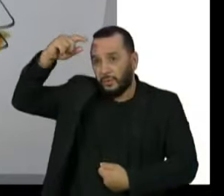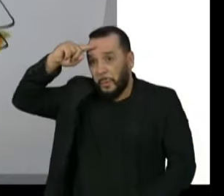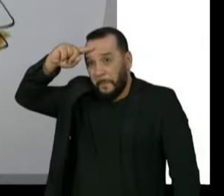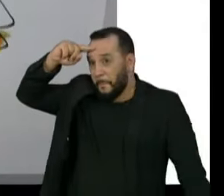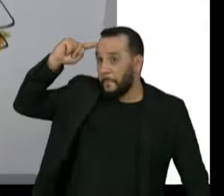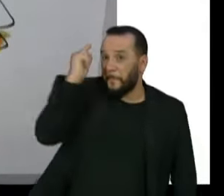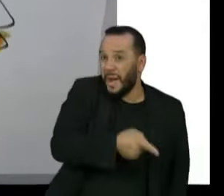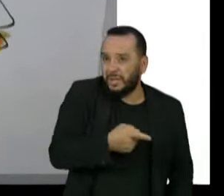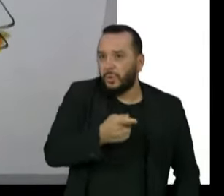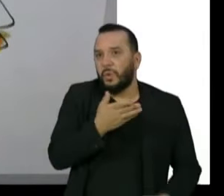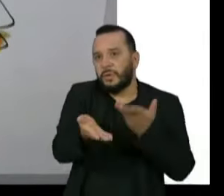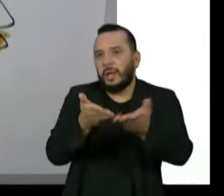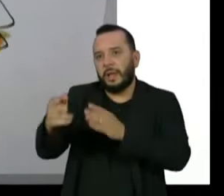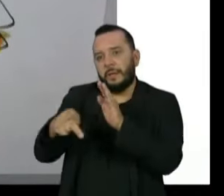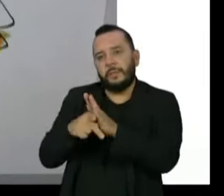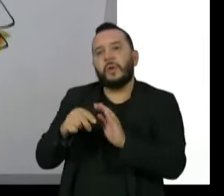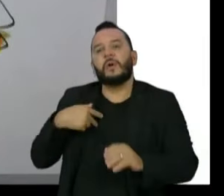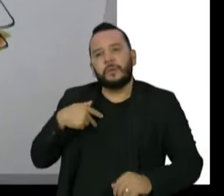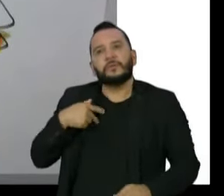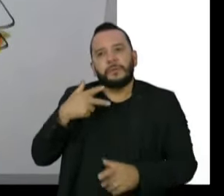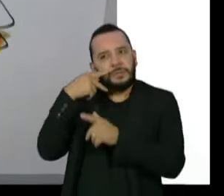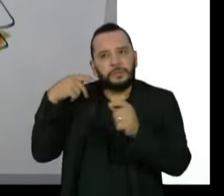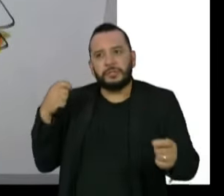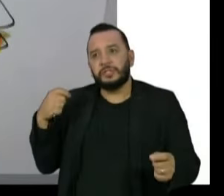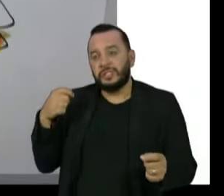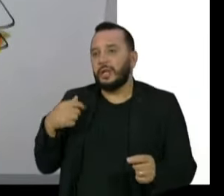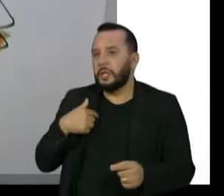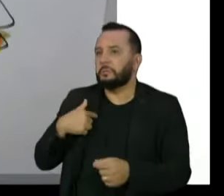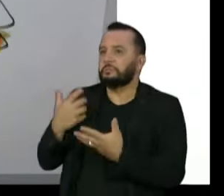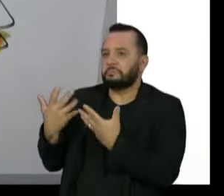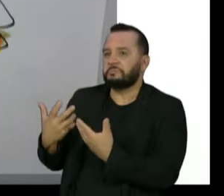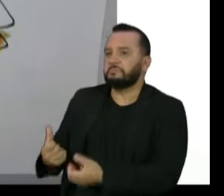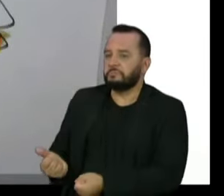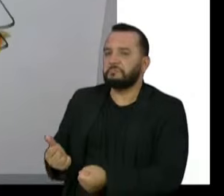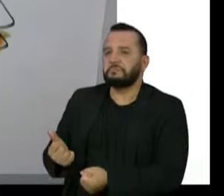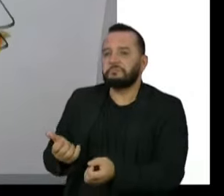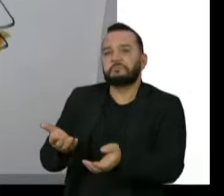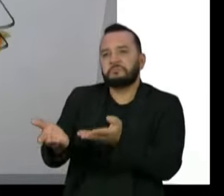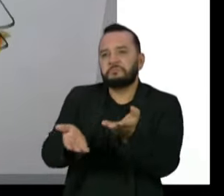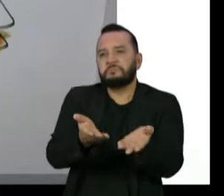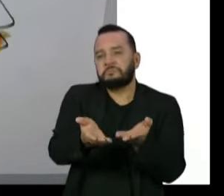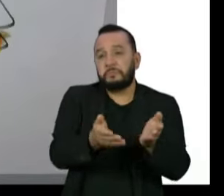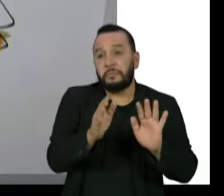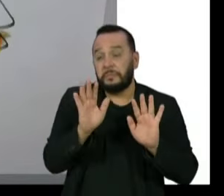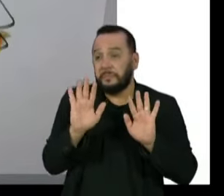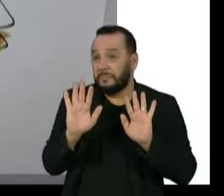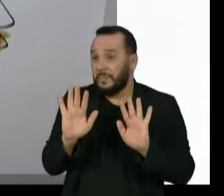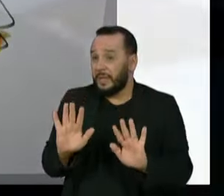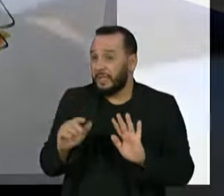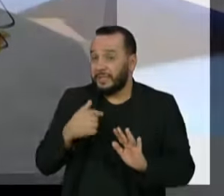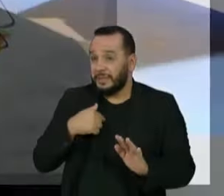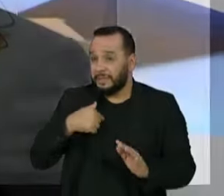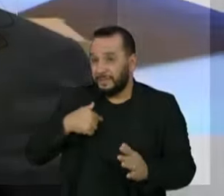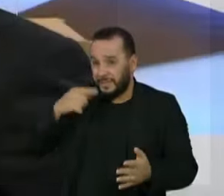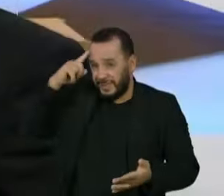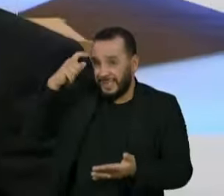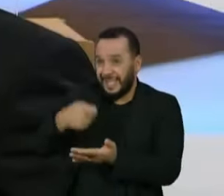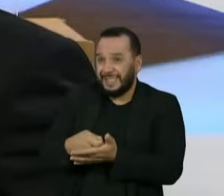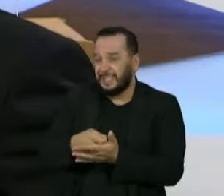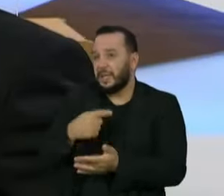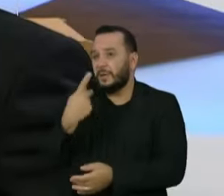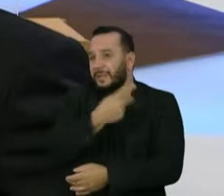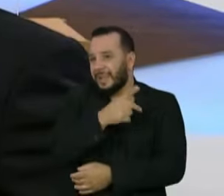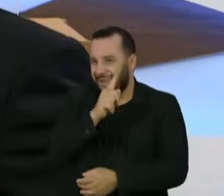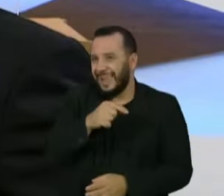relevante, digo mais, ele não foi uma decisão equivocada, foi uma decisão criminosa, porque o conceito de dolo no Brasil,